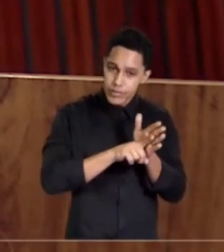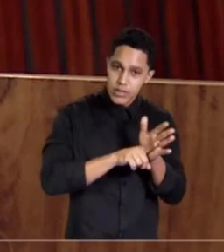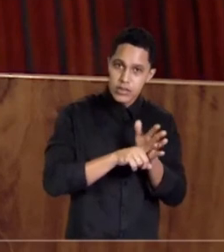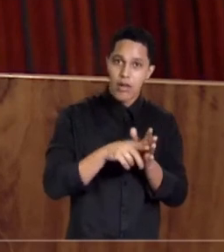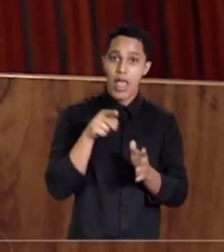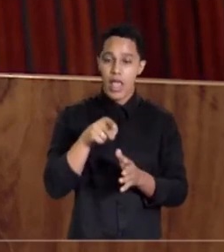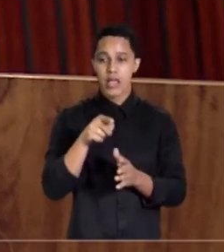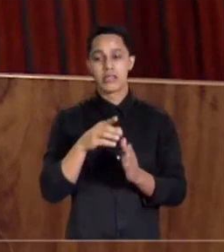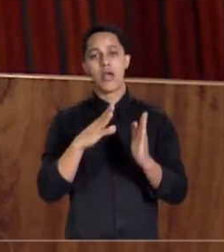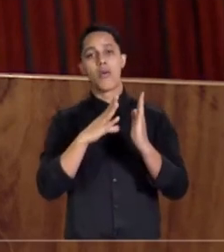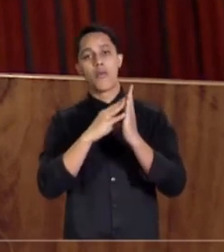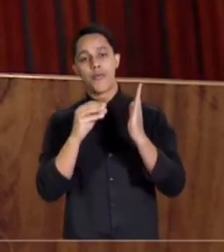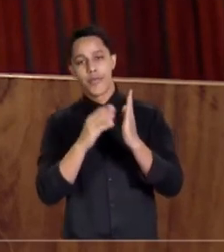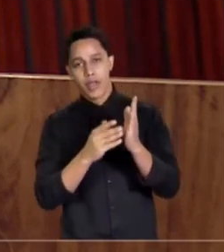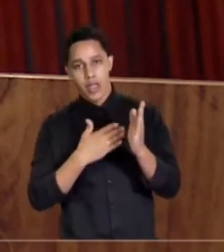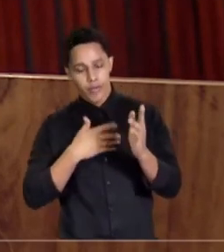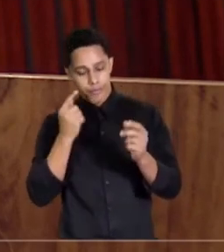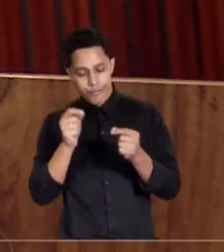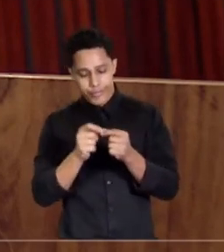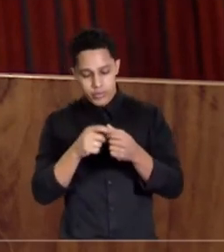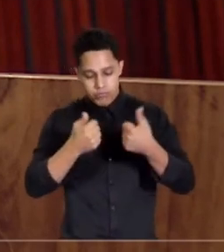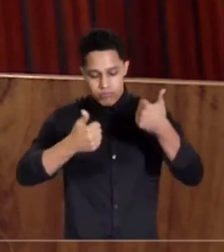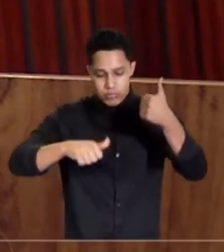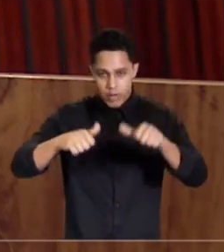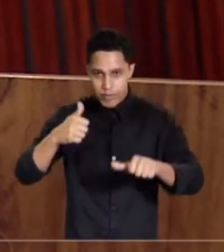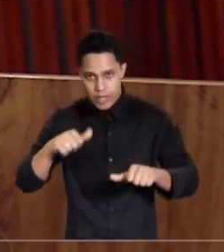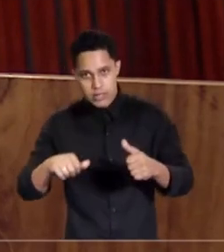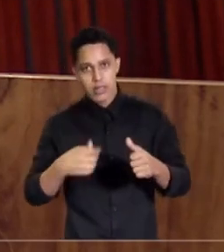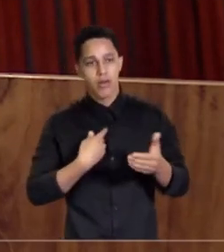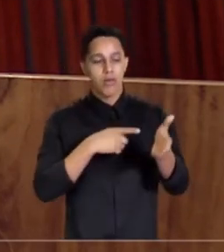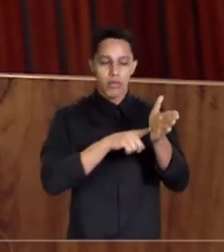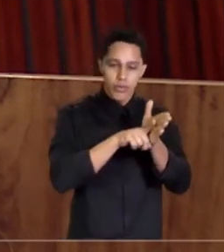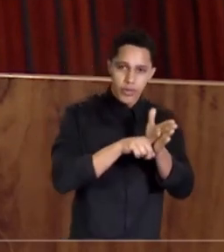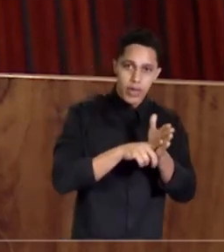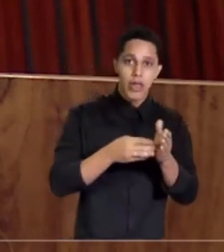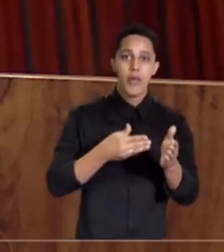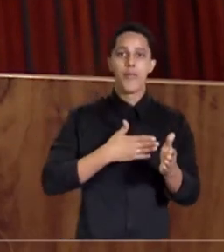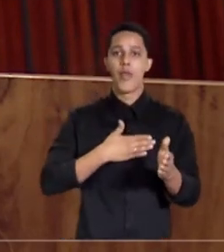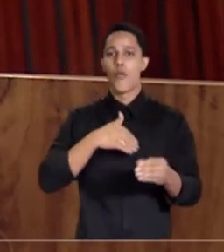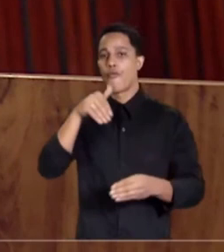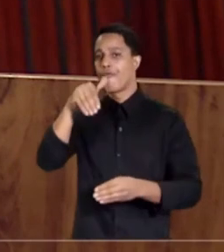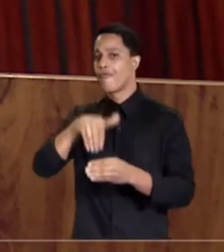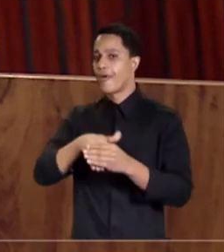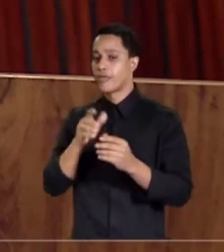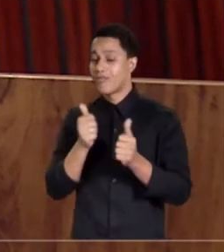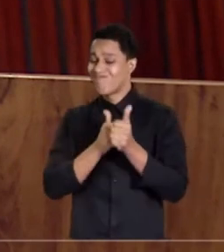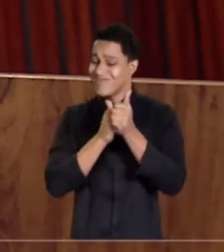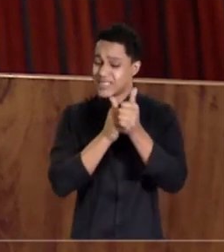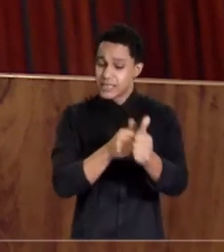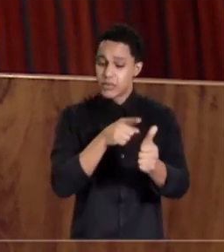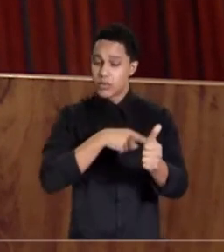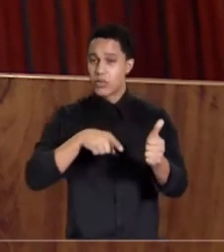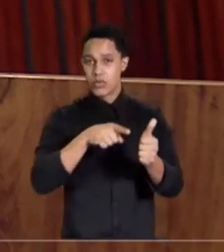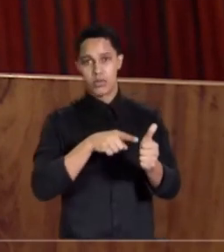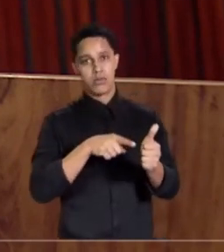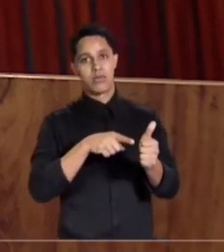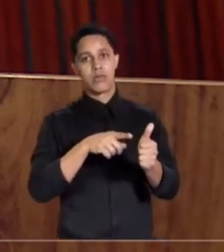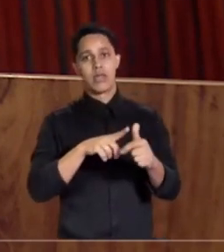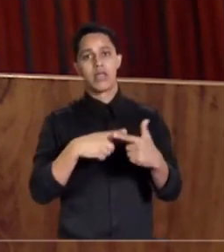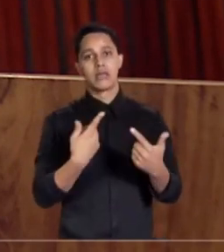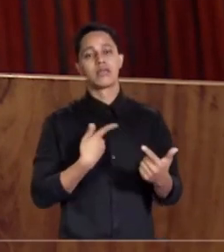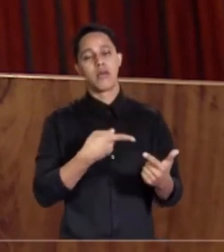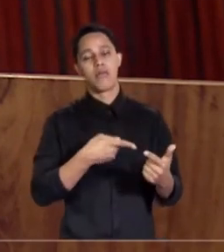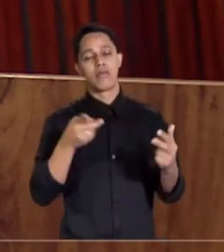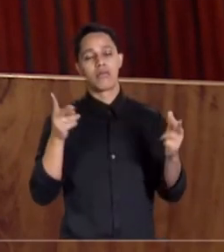minha análise, o estudo do caso e o meu voto exatamente com a delimitação deste objeto, e é isto que aqui se